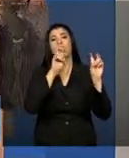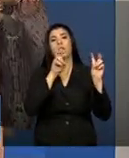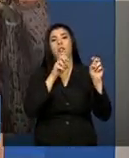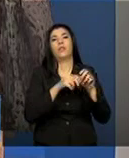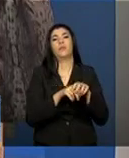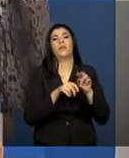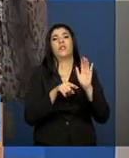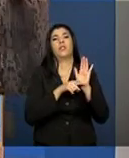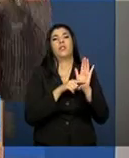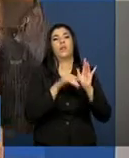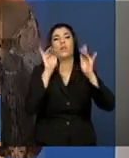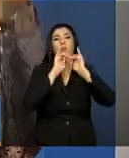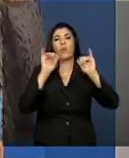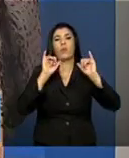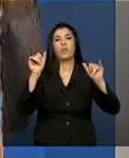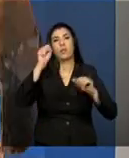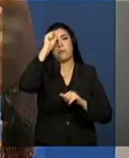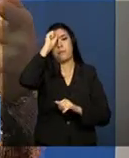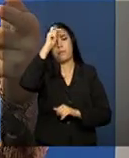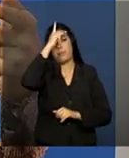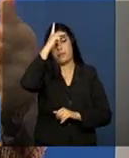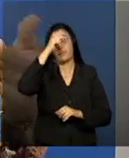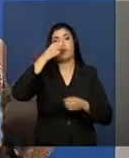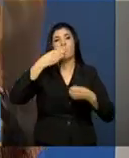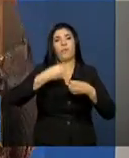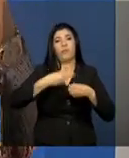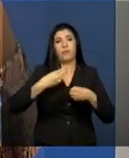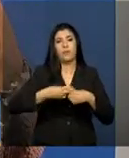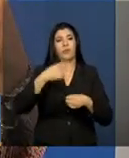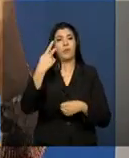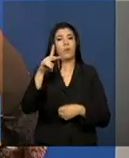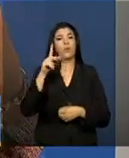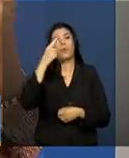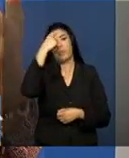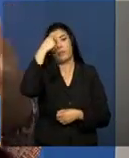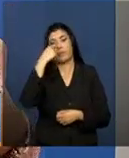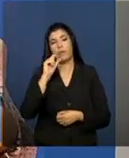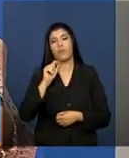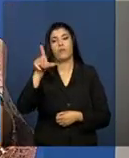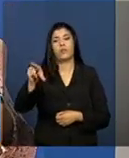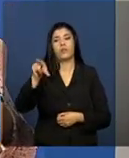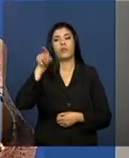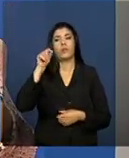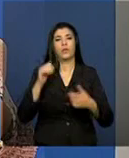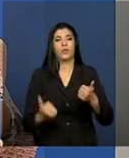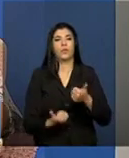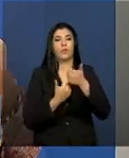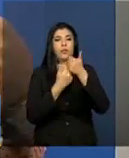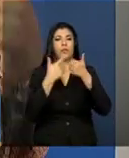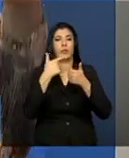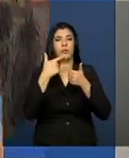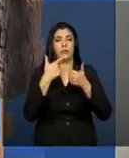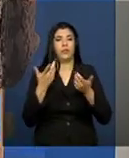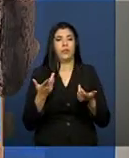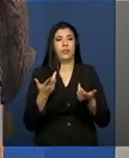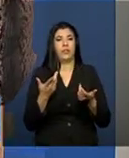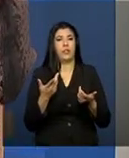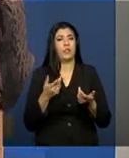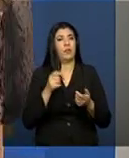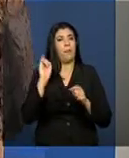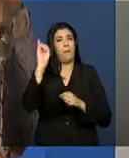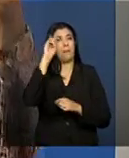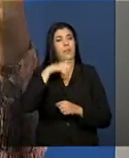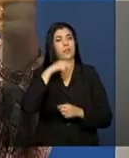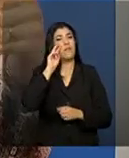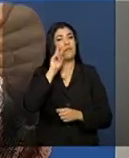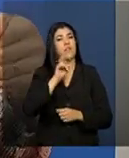do seu gestor, do prefeito, os dados do município, de quem você indicou como adjunto do sistema. Então, é importante você verificar